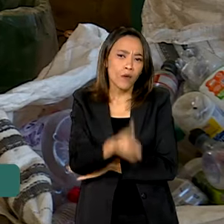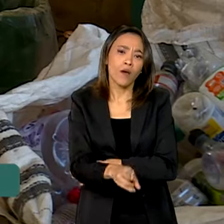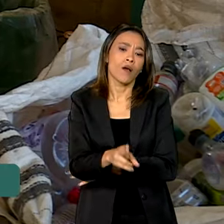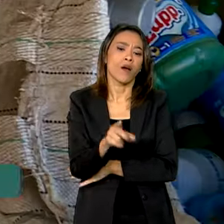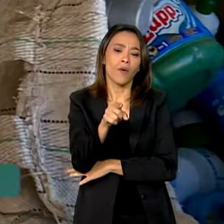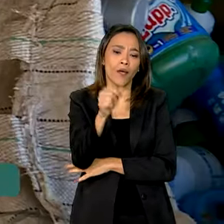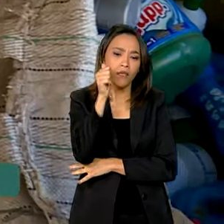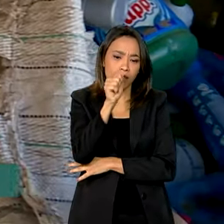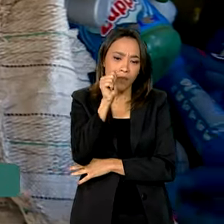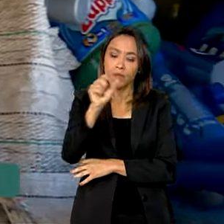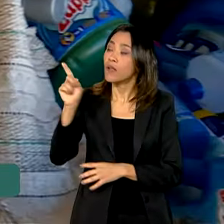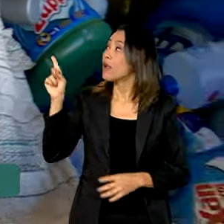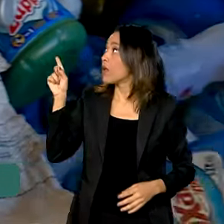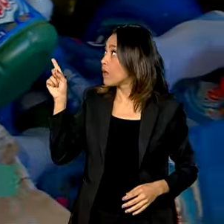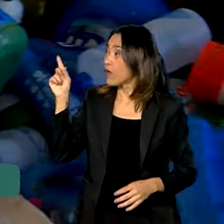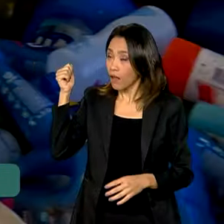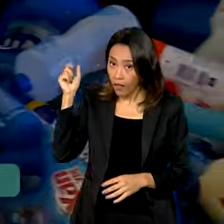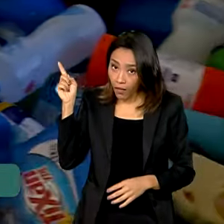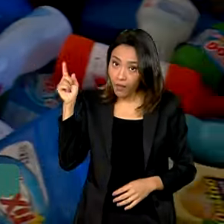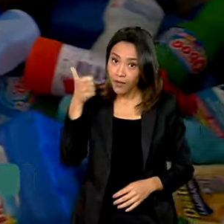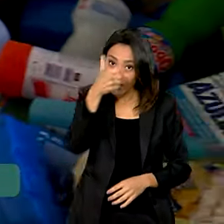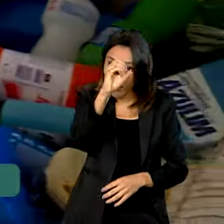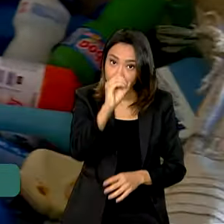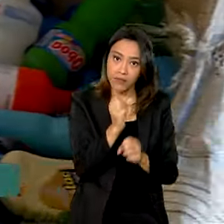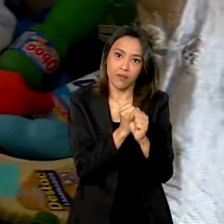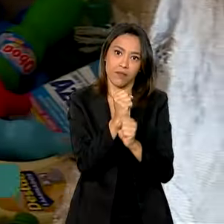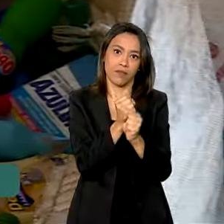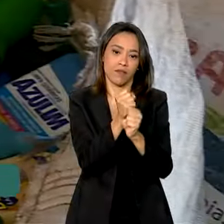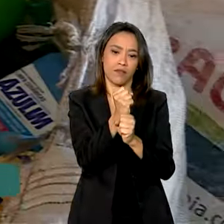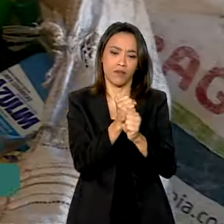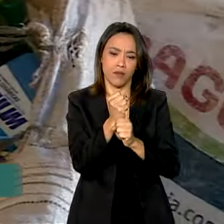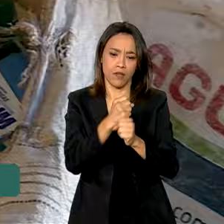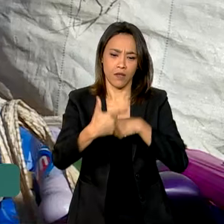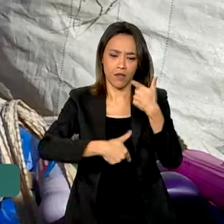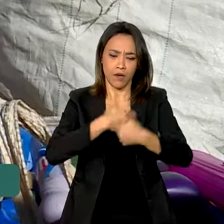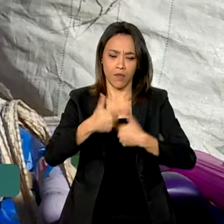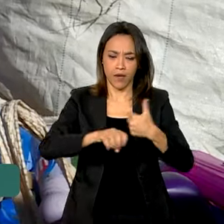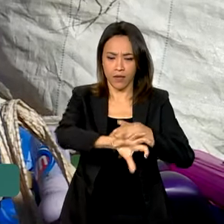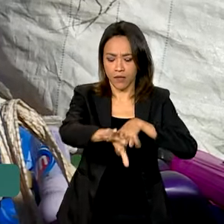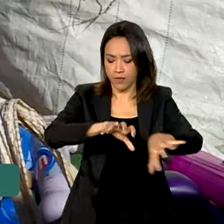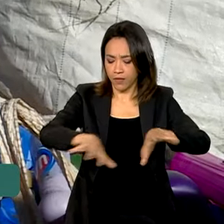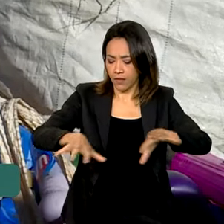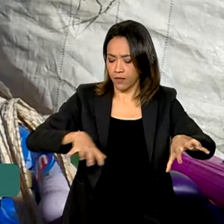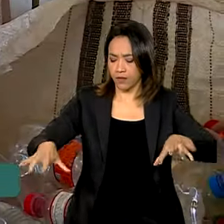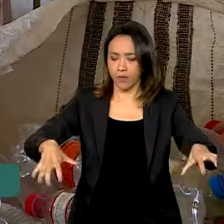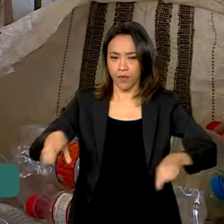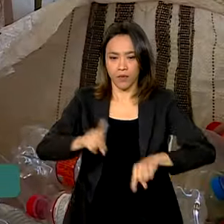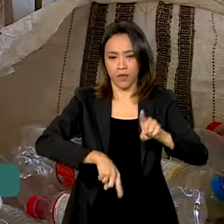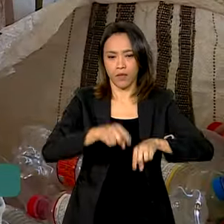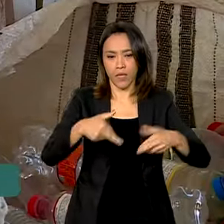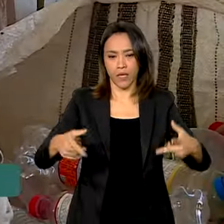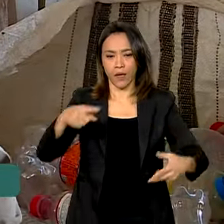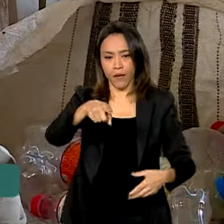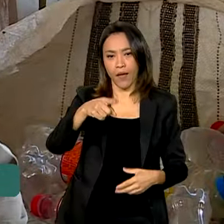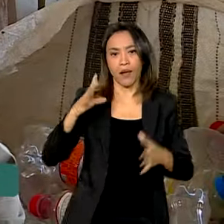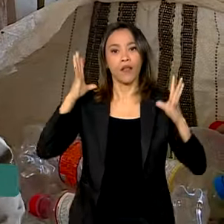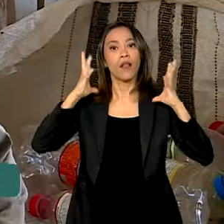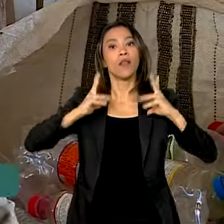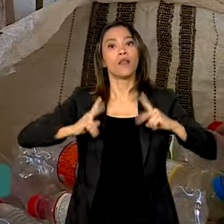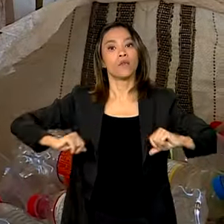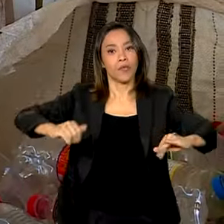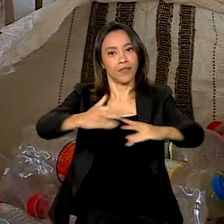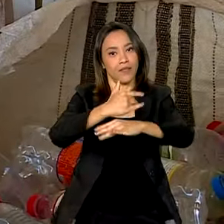a dinorar. Há mais de 10 anos, ela trabalha separando materiais para reciclagem. É limpando a cidade,